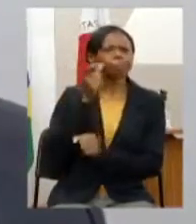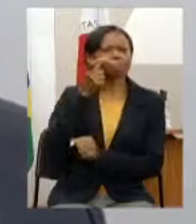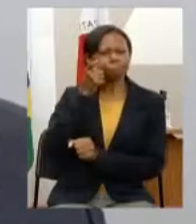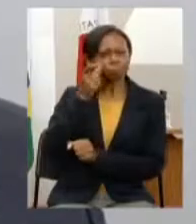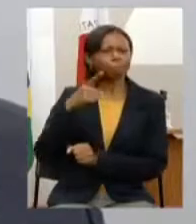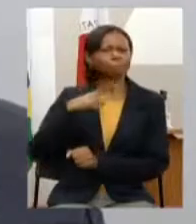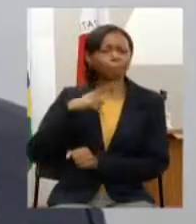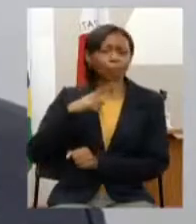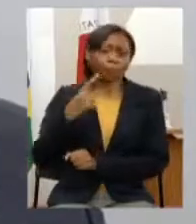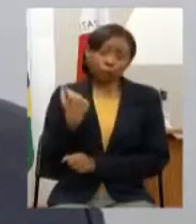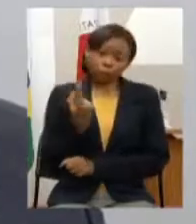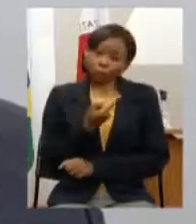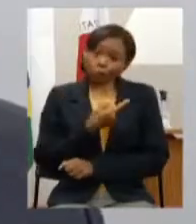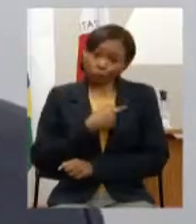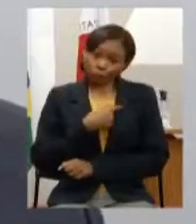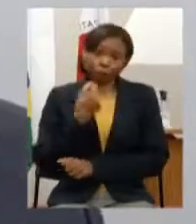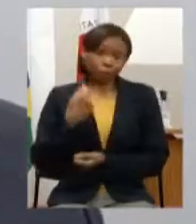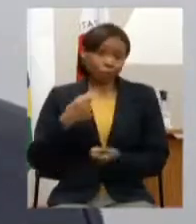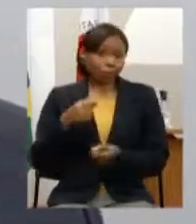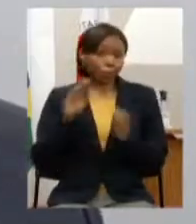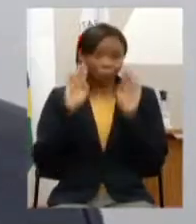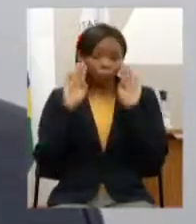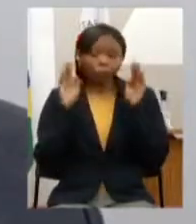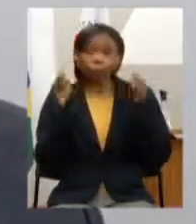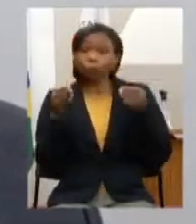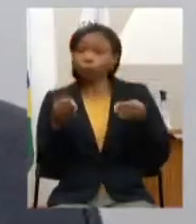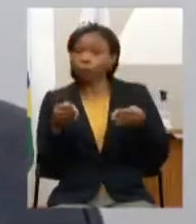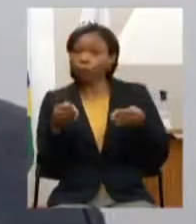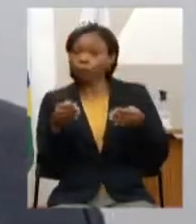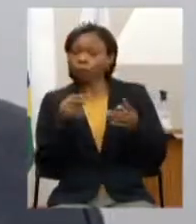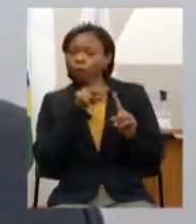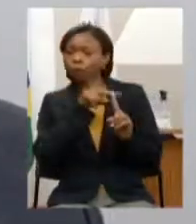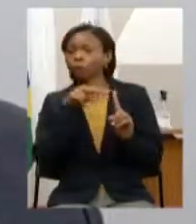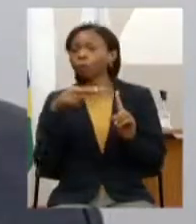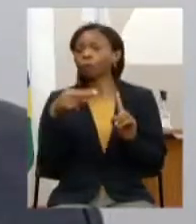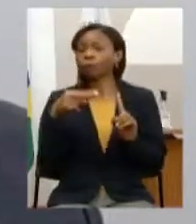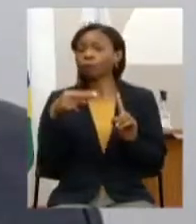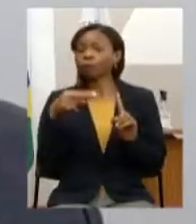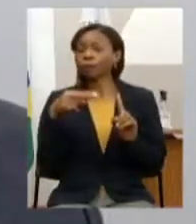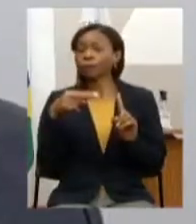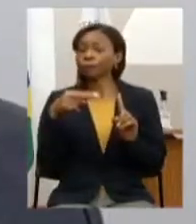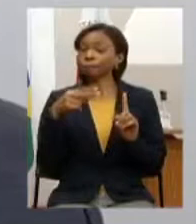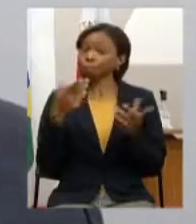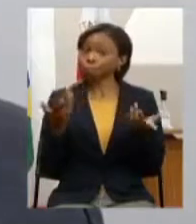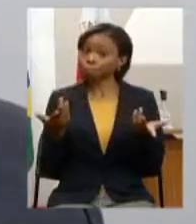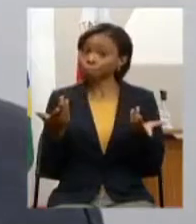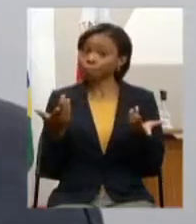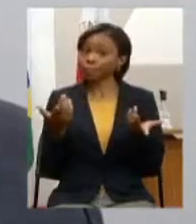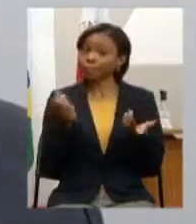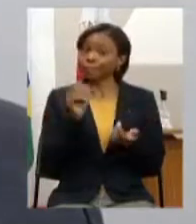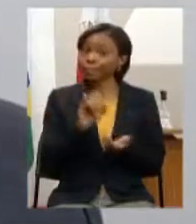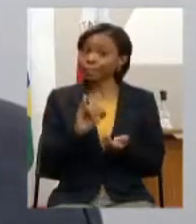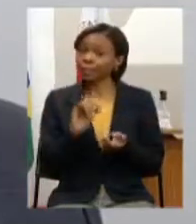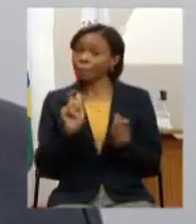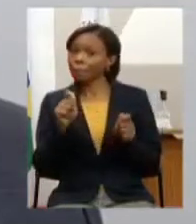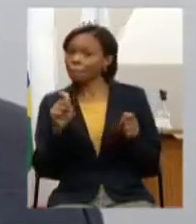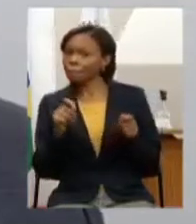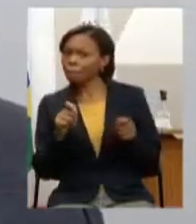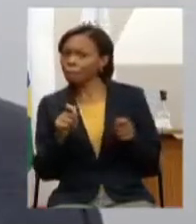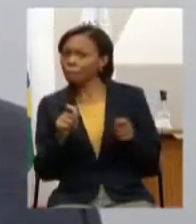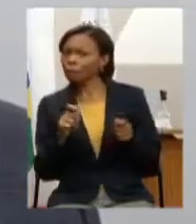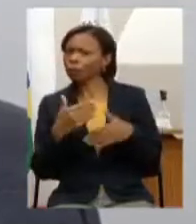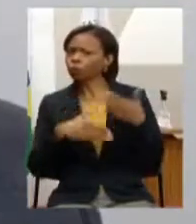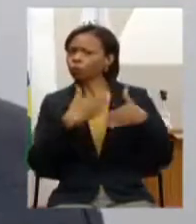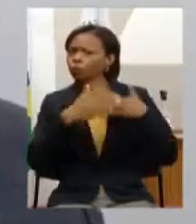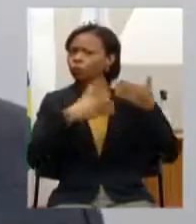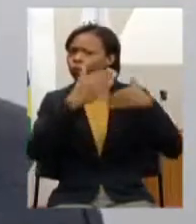inferir haver um processo de concentração de perspectivas favoráveis à implantação e desenvolvimento e